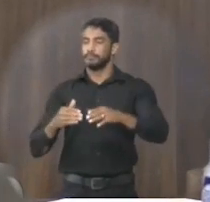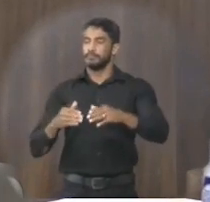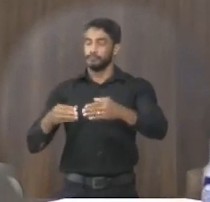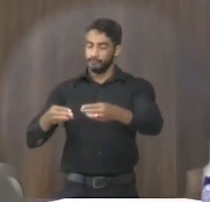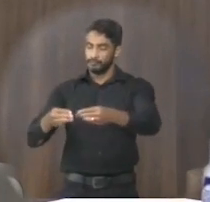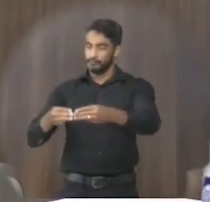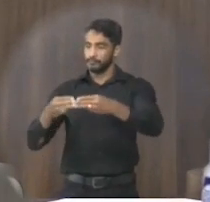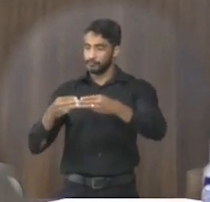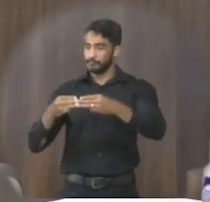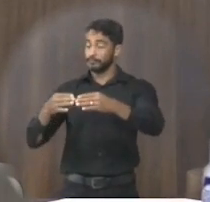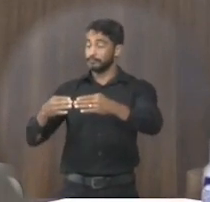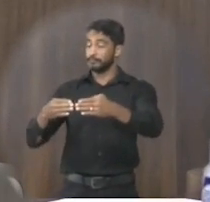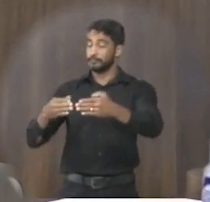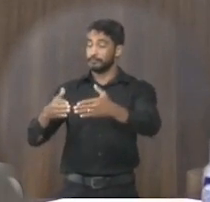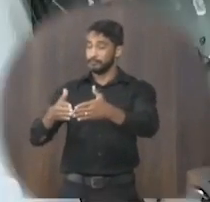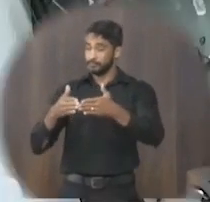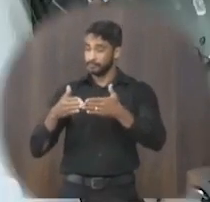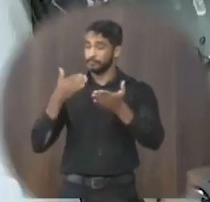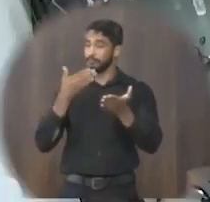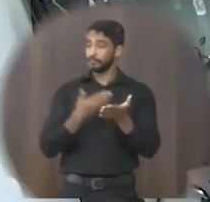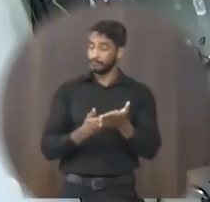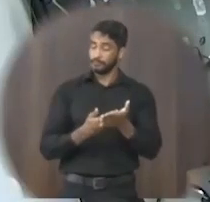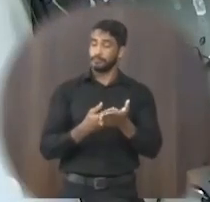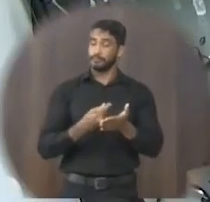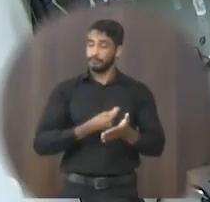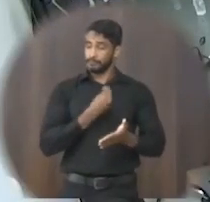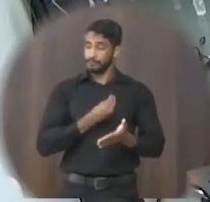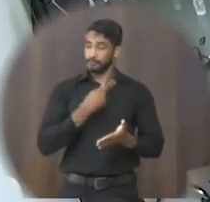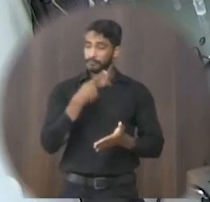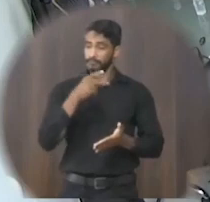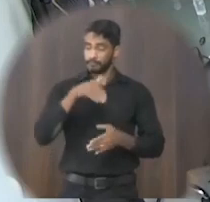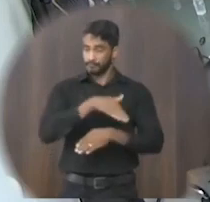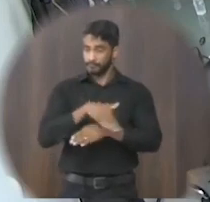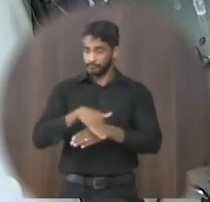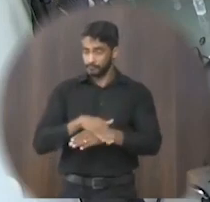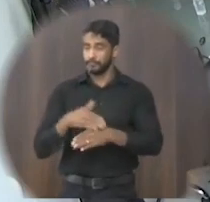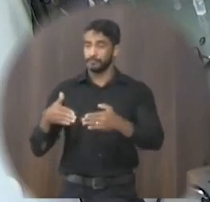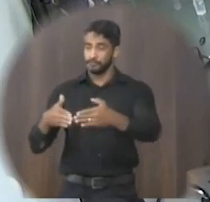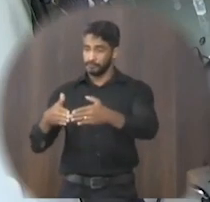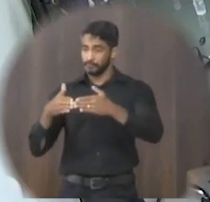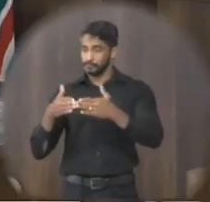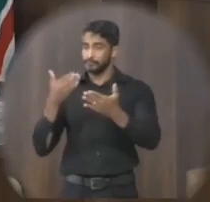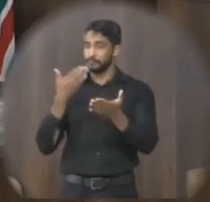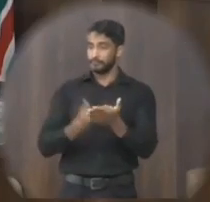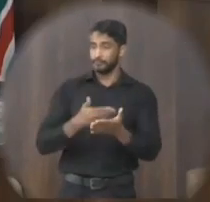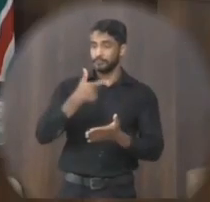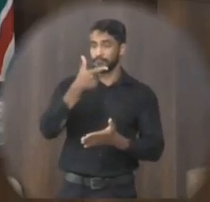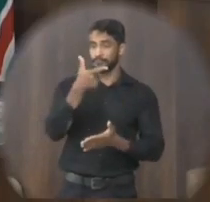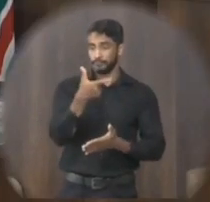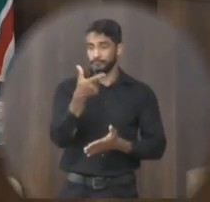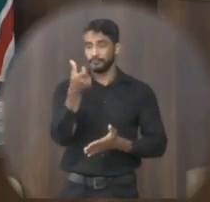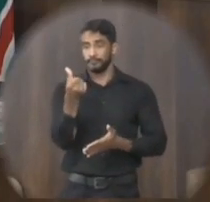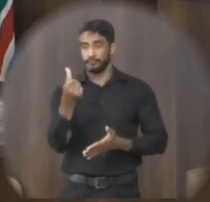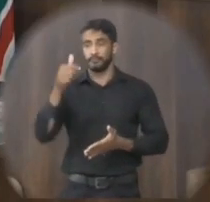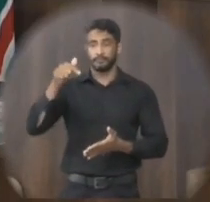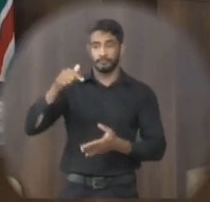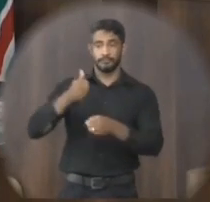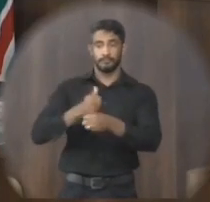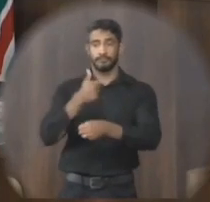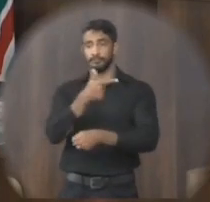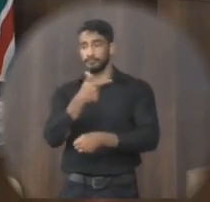reivindicação dos moradores da referida rua indicação necessidade 277 2021